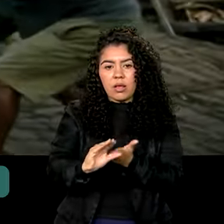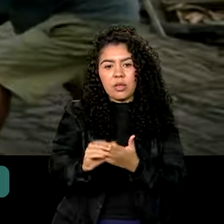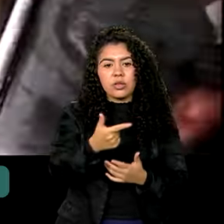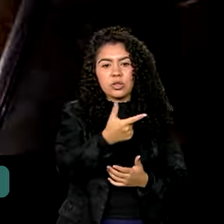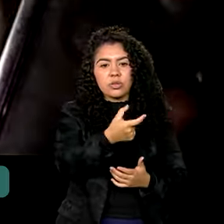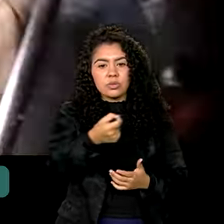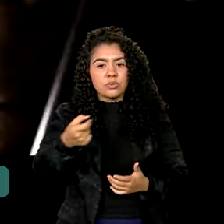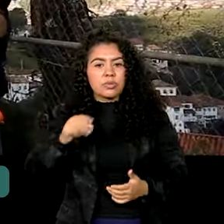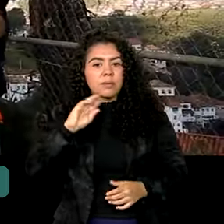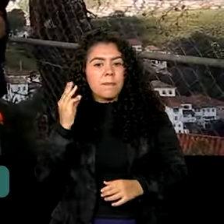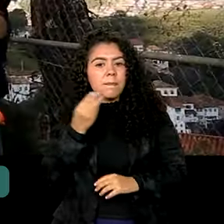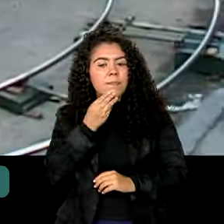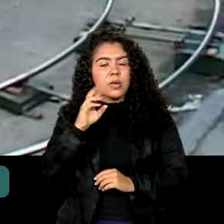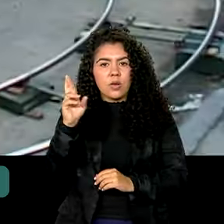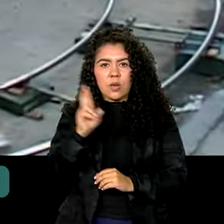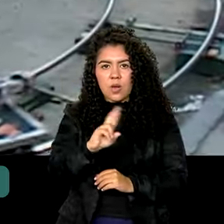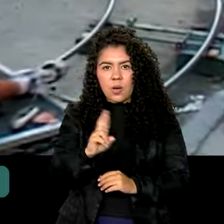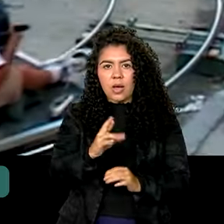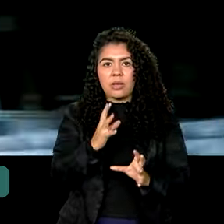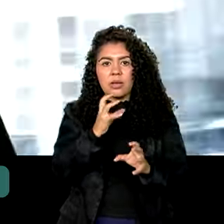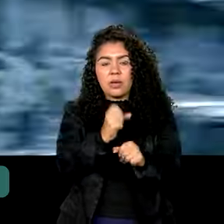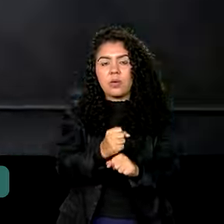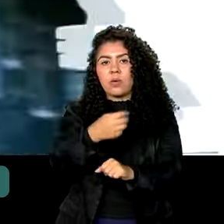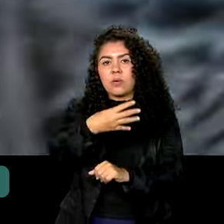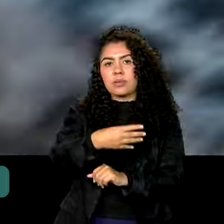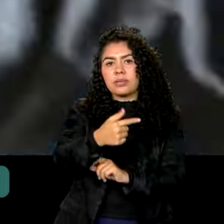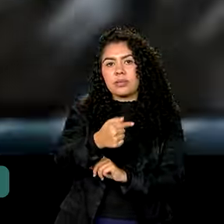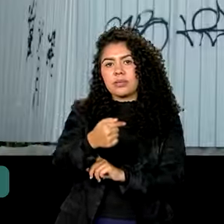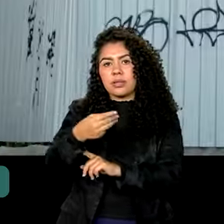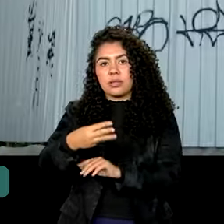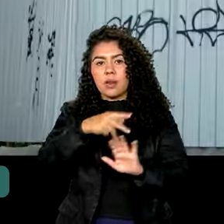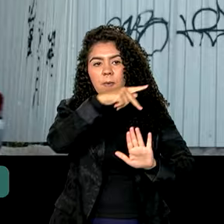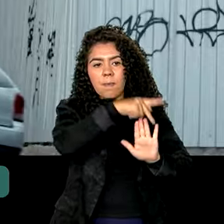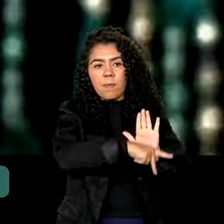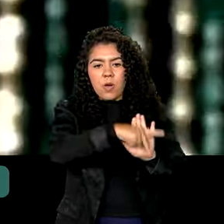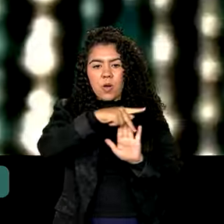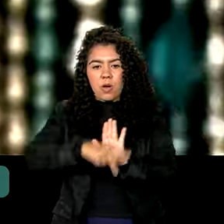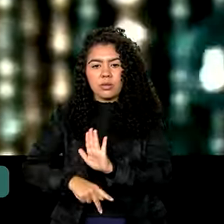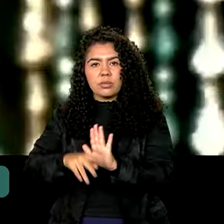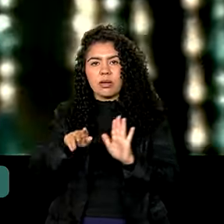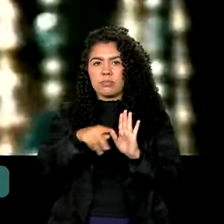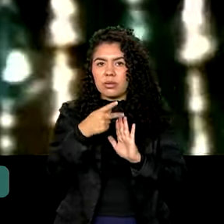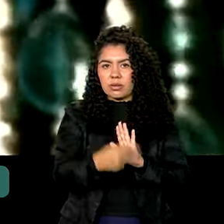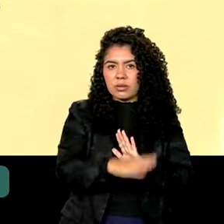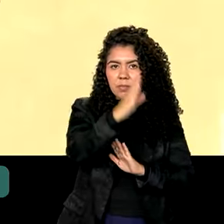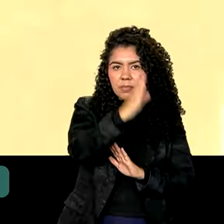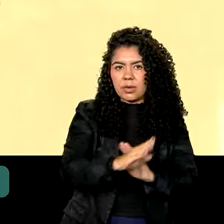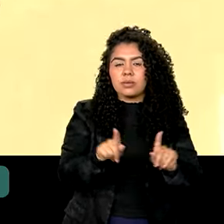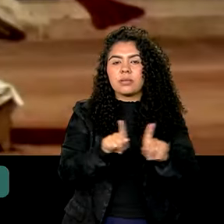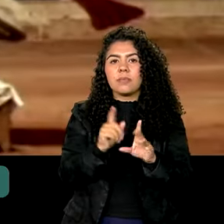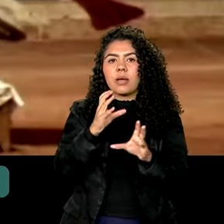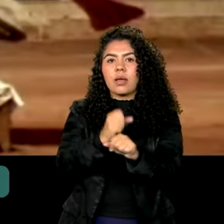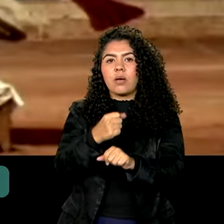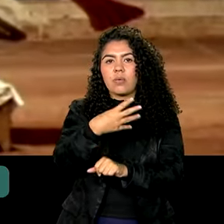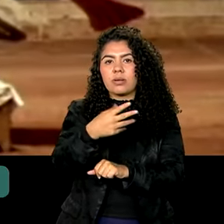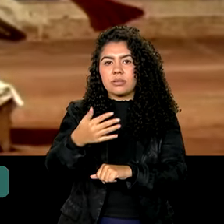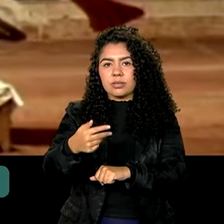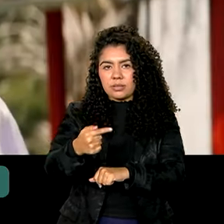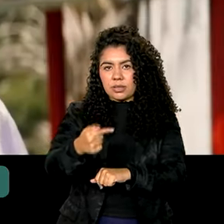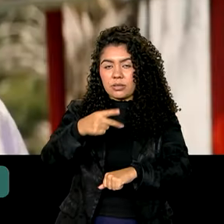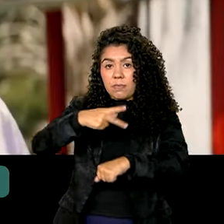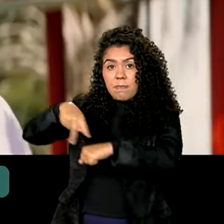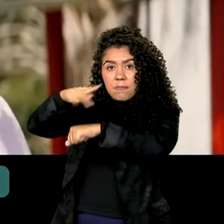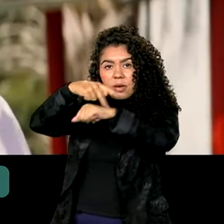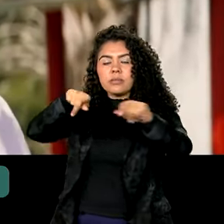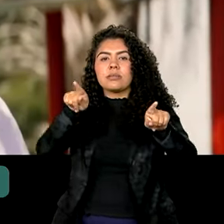em 476 projetos que sejam executados pelo Brasil e outros 47 países. Ainda foram